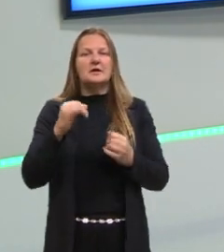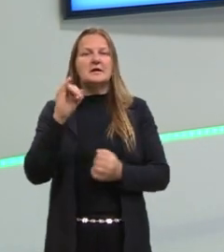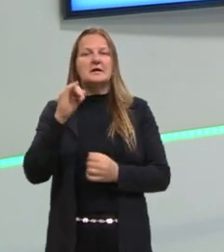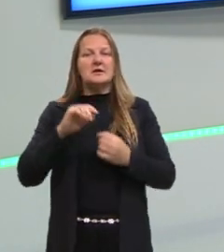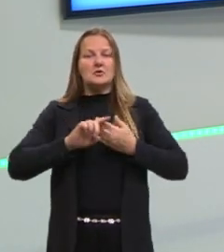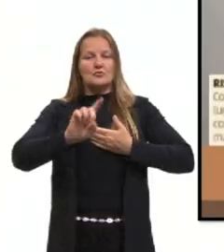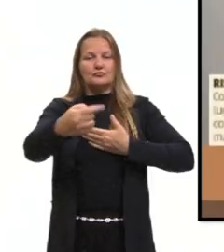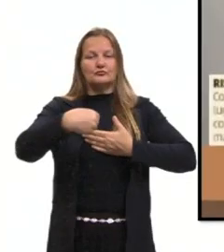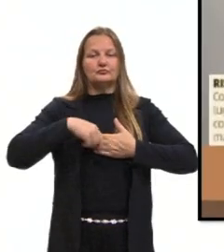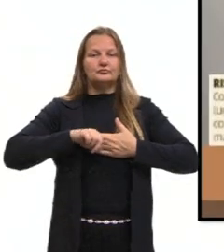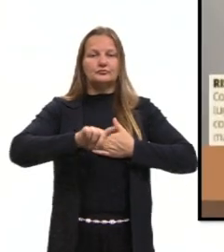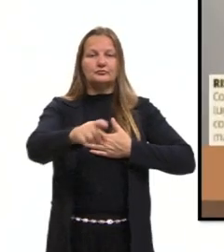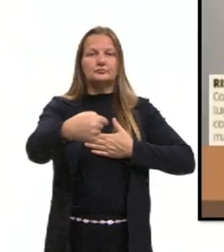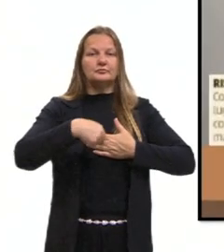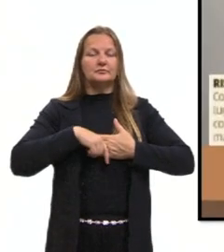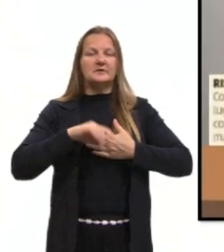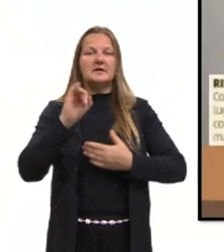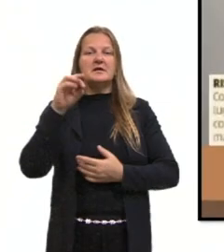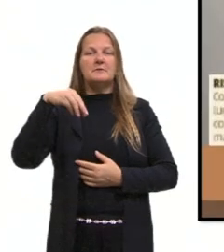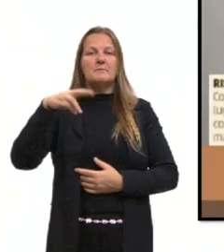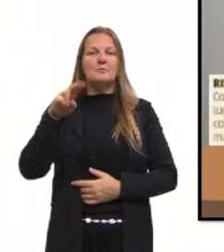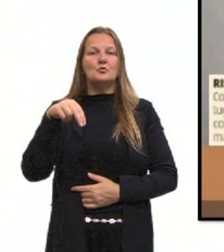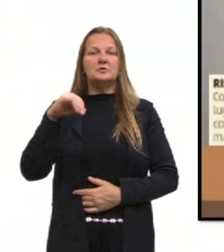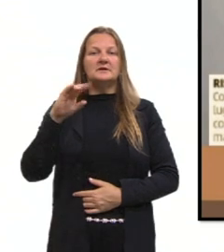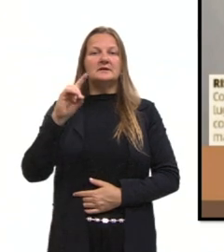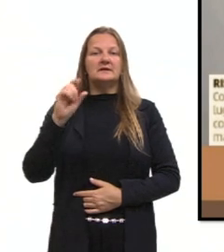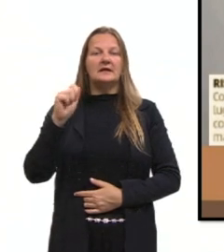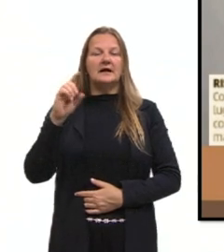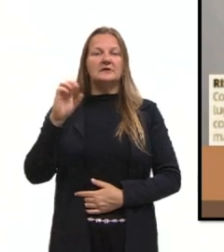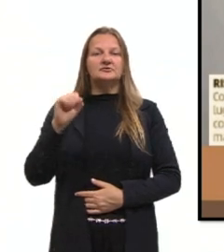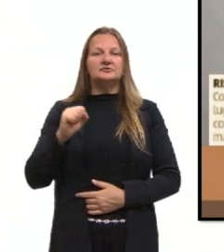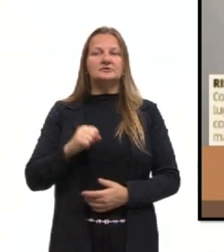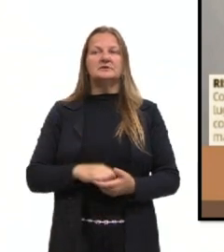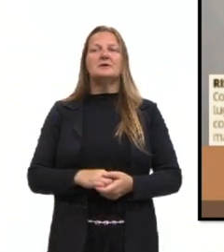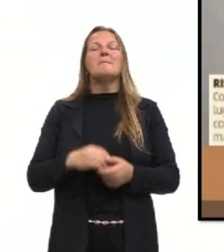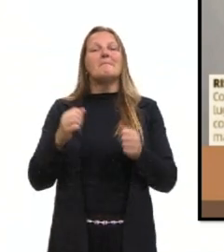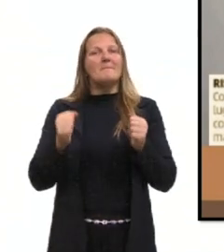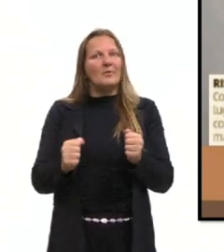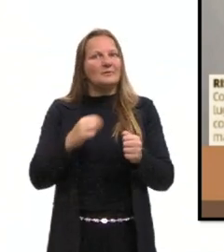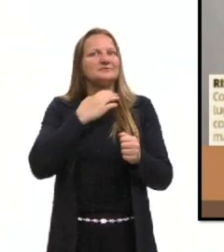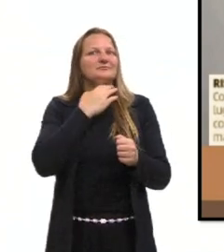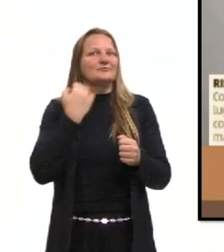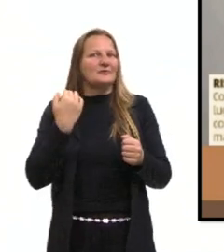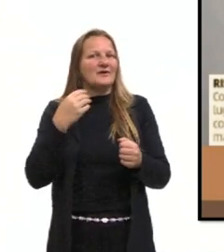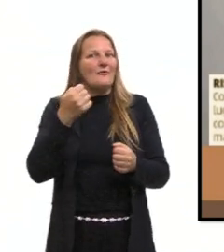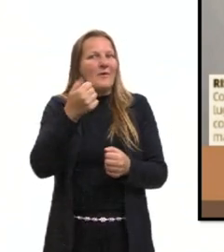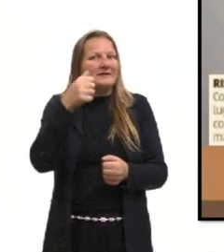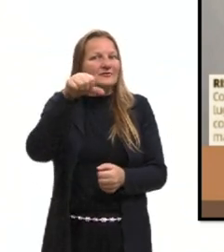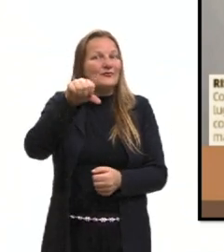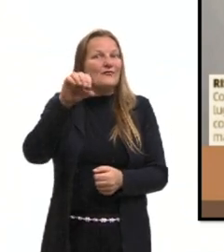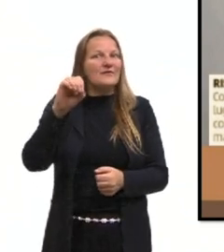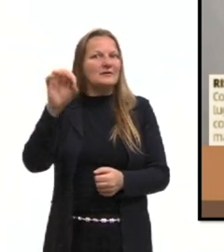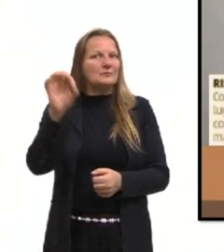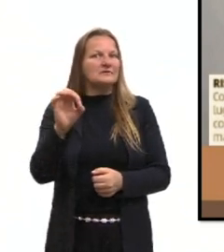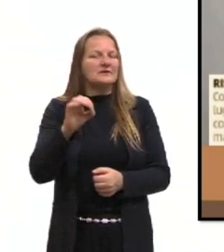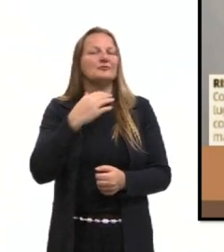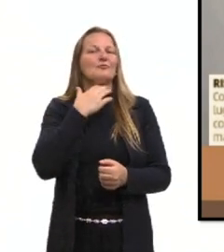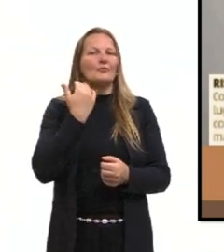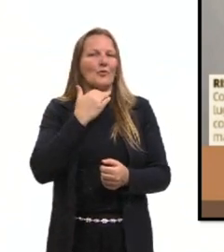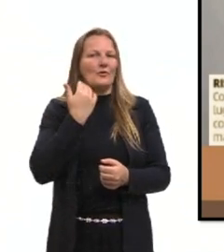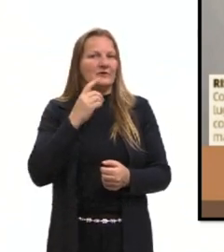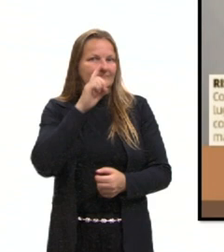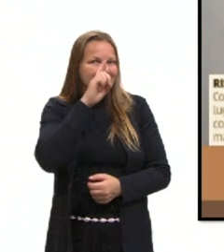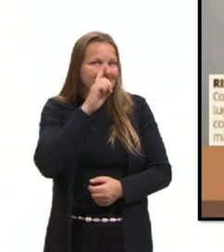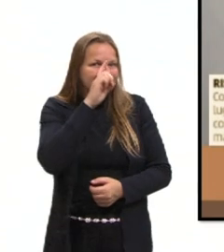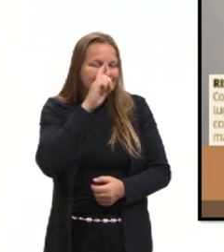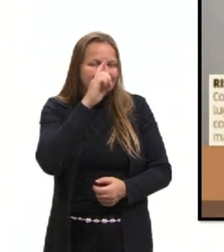Quando não tratada, a leishmaniose pode evoluir para a morte em mais de 90% dos casos. O risco, então, ó.